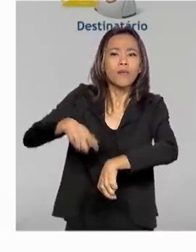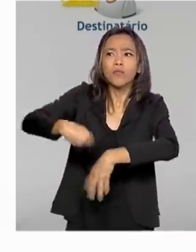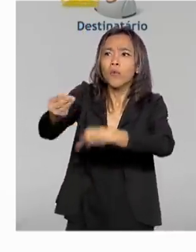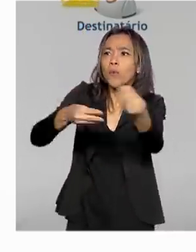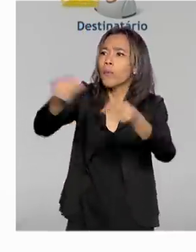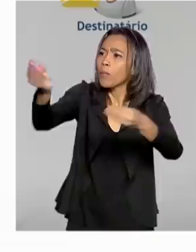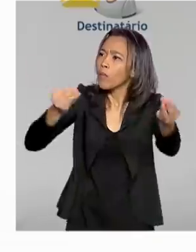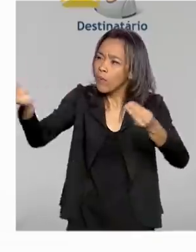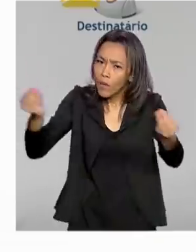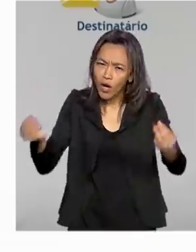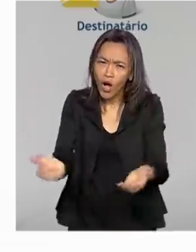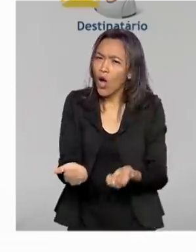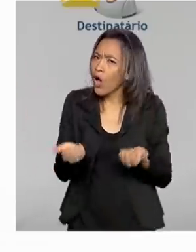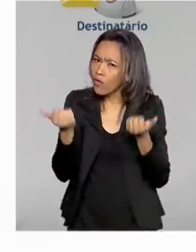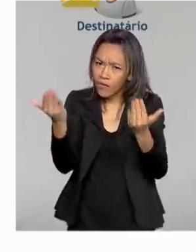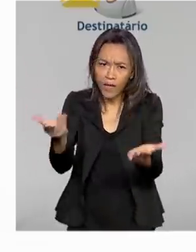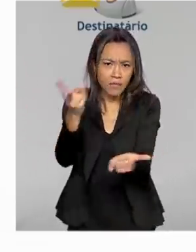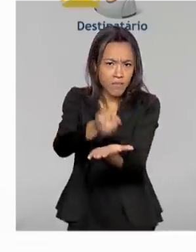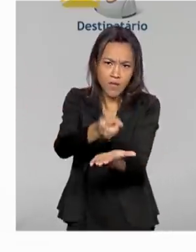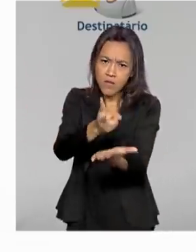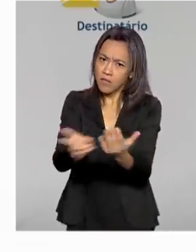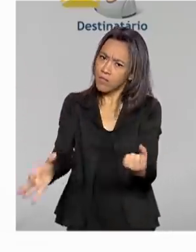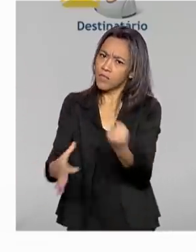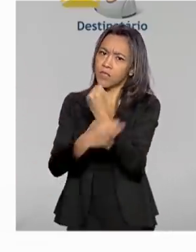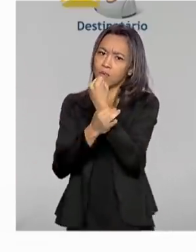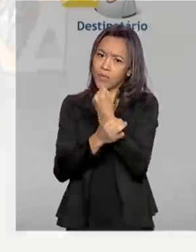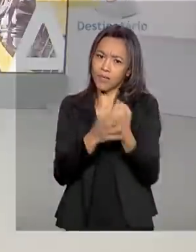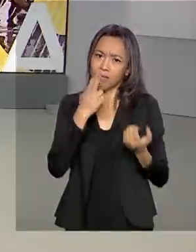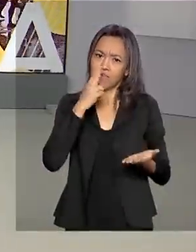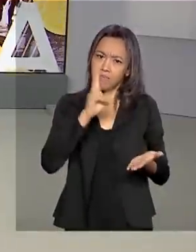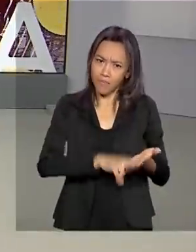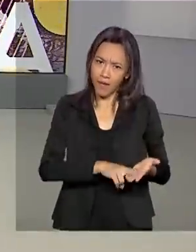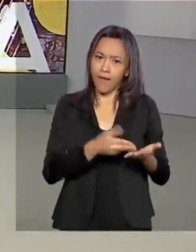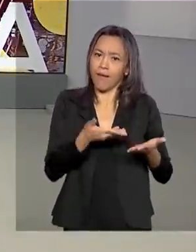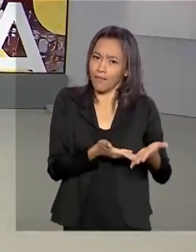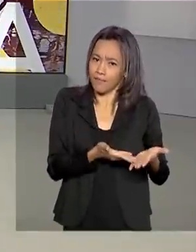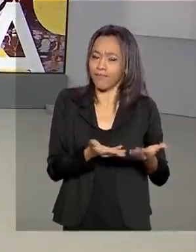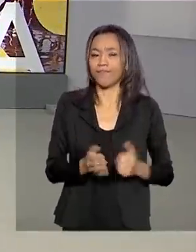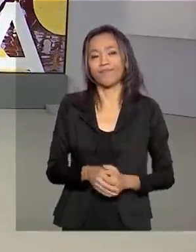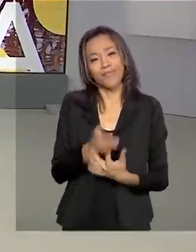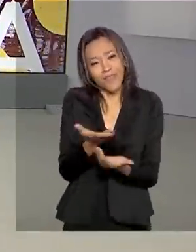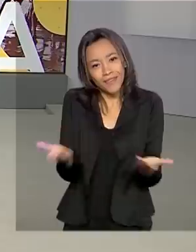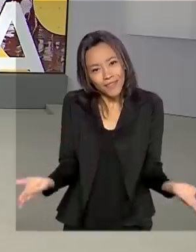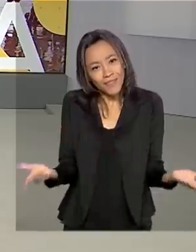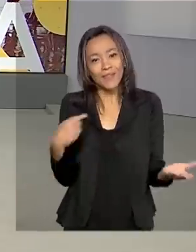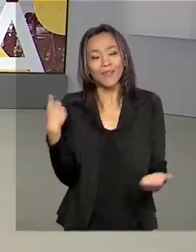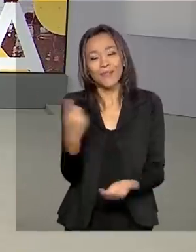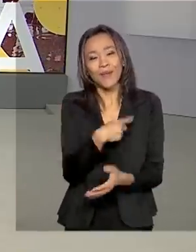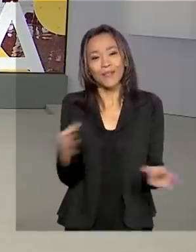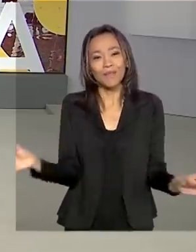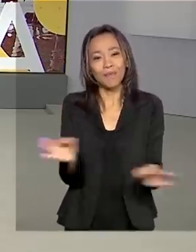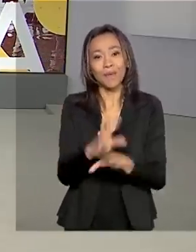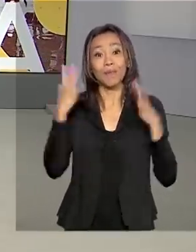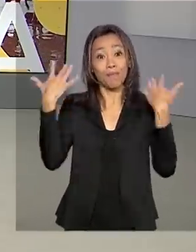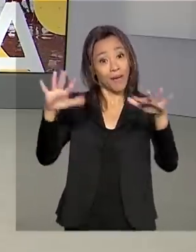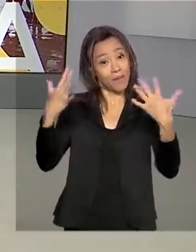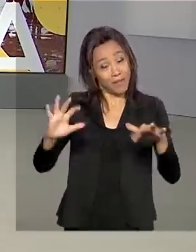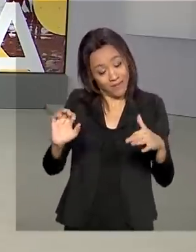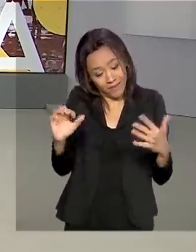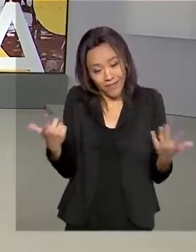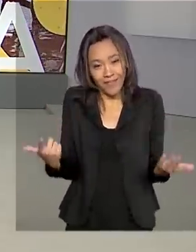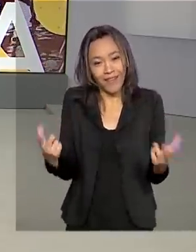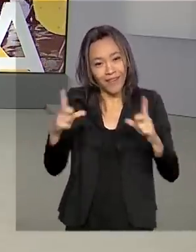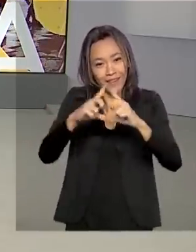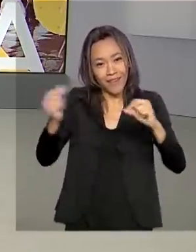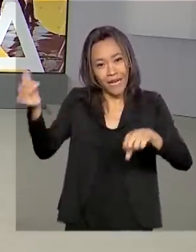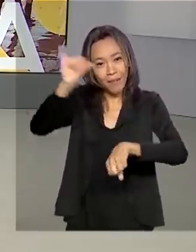mas oferece a mesma segurança da carta física. É isso, a gente termina essa edição parabenizando, é claro, a nossa